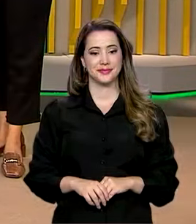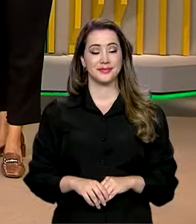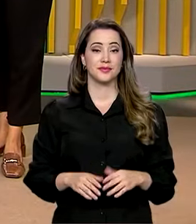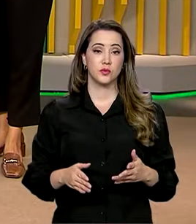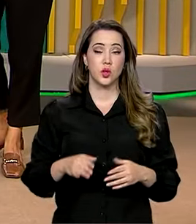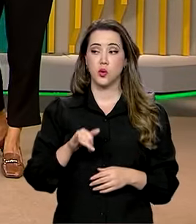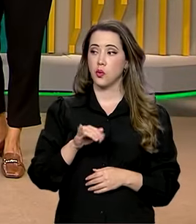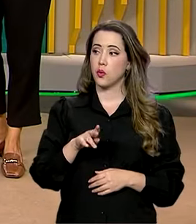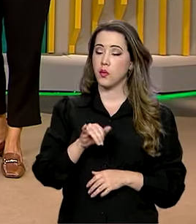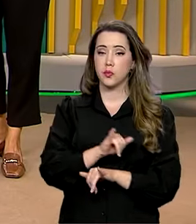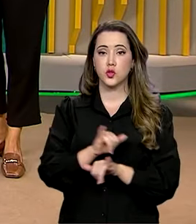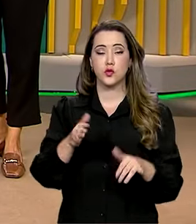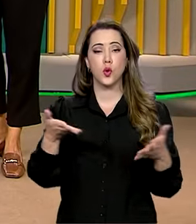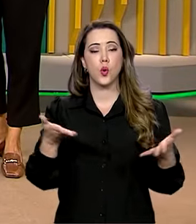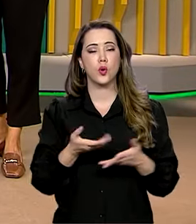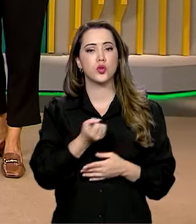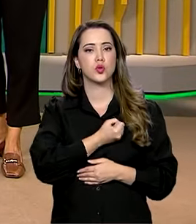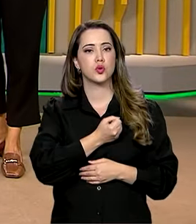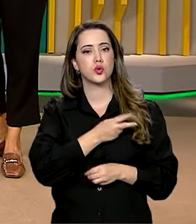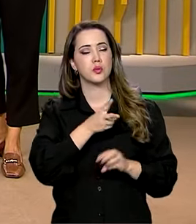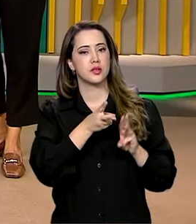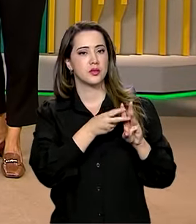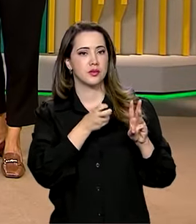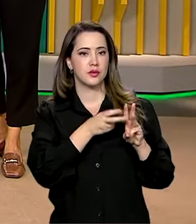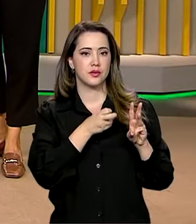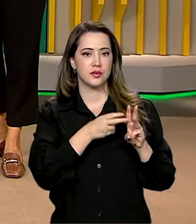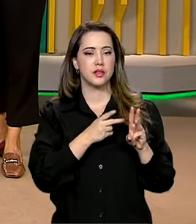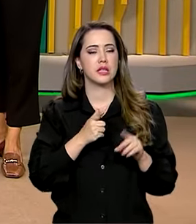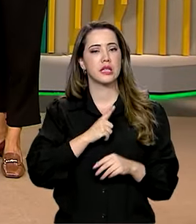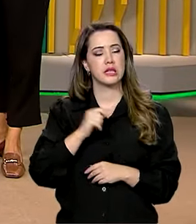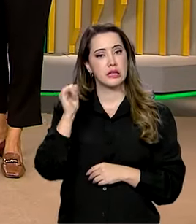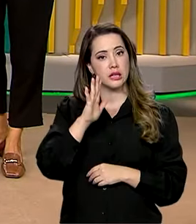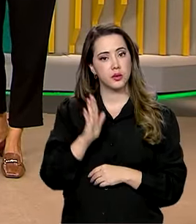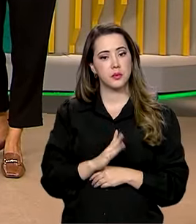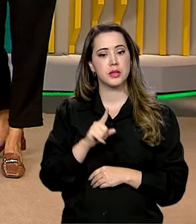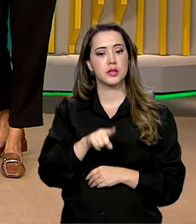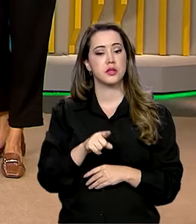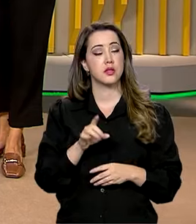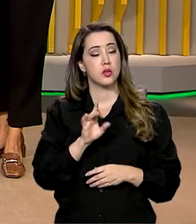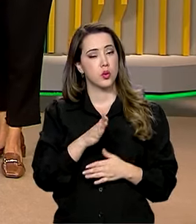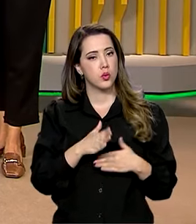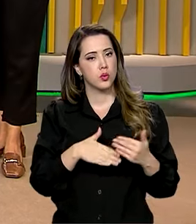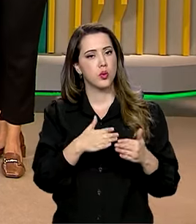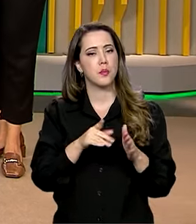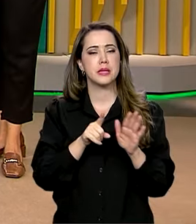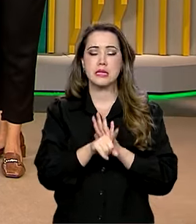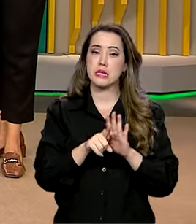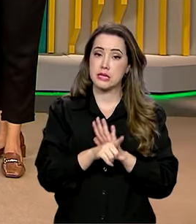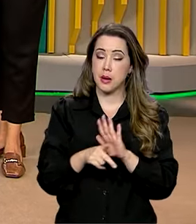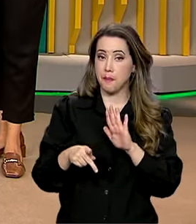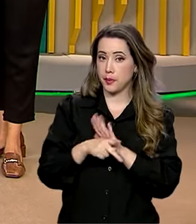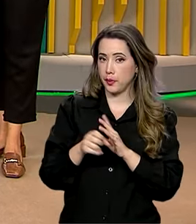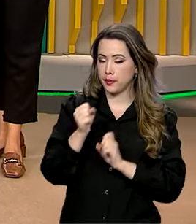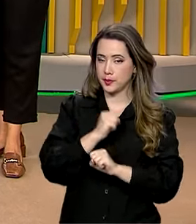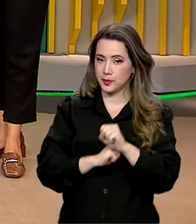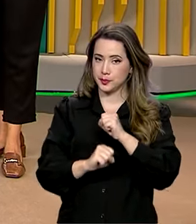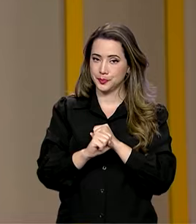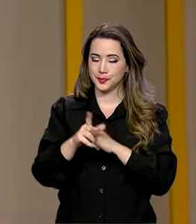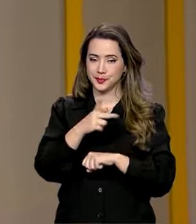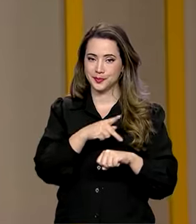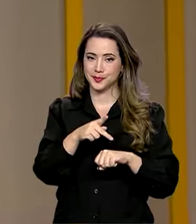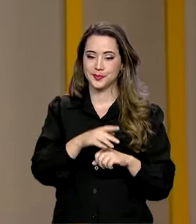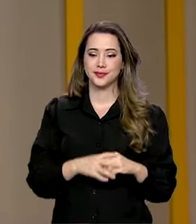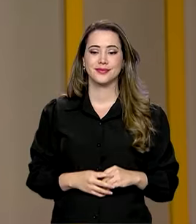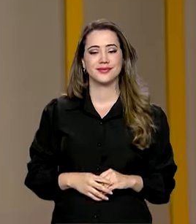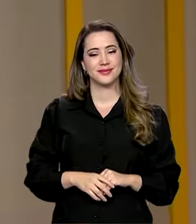O IBGE divulgou hoje o número de indígenas que existem no Brasil, isso a partir do censo realizado no ano passado em todo o país.